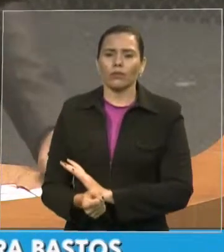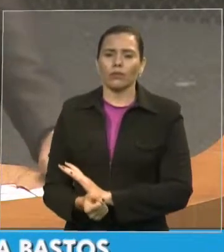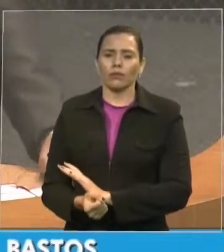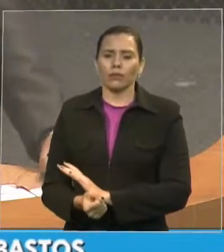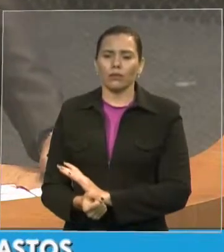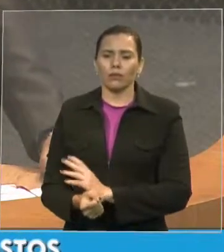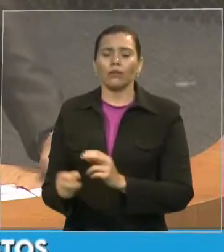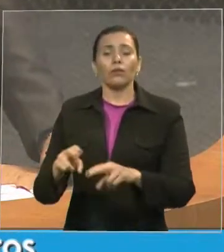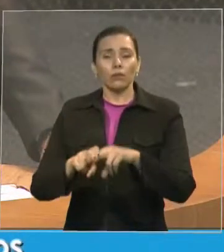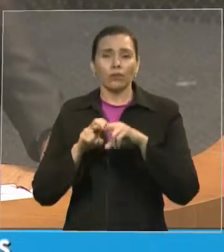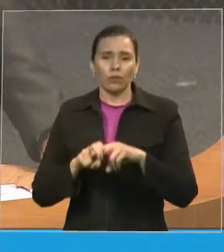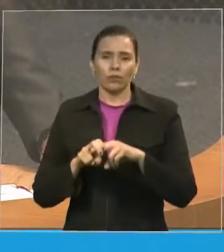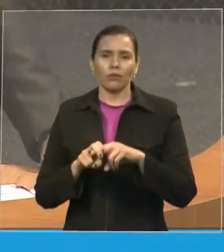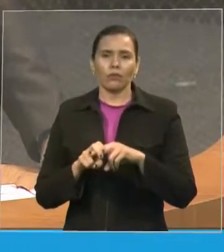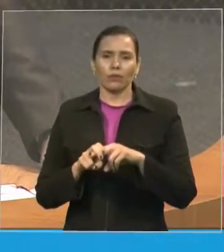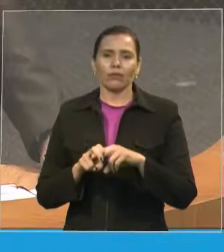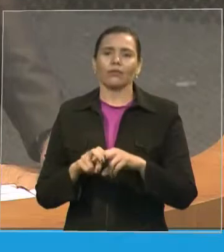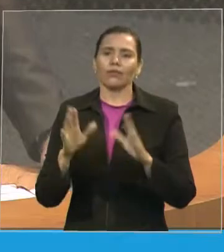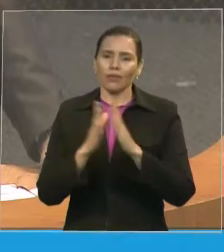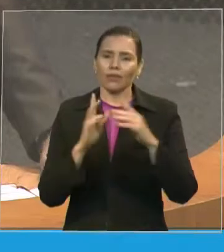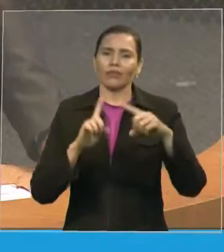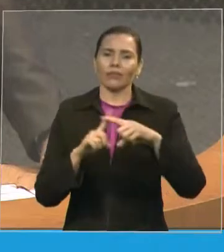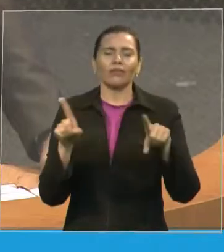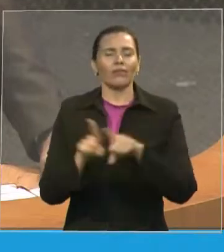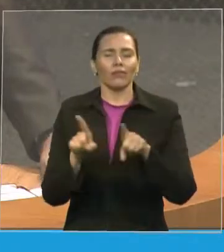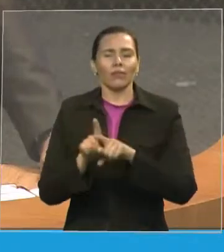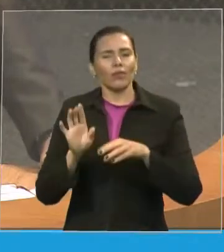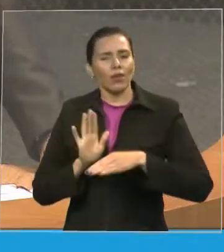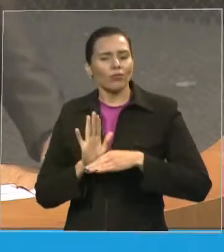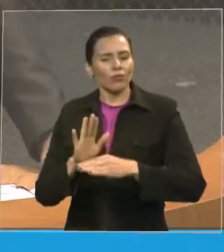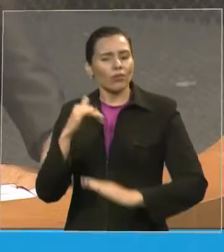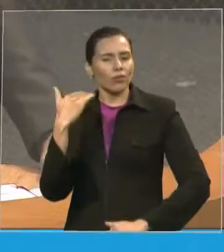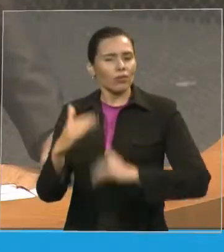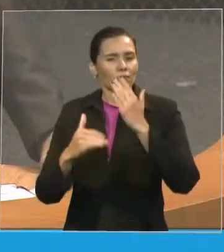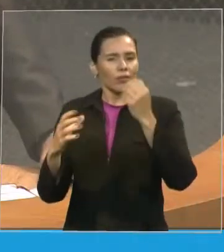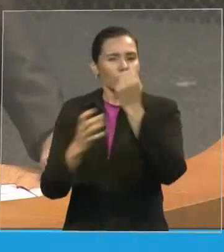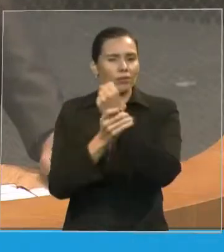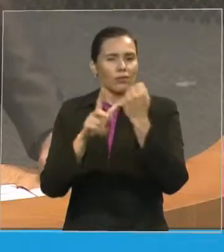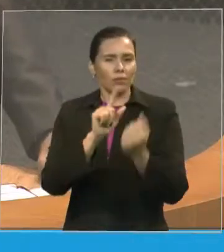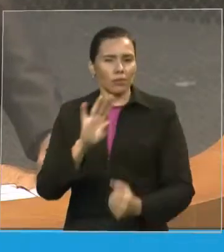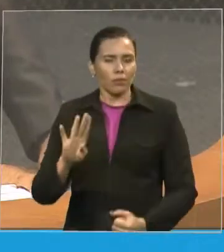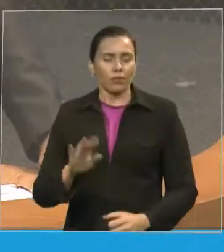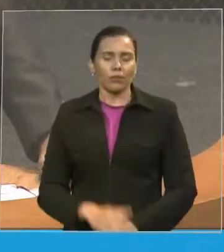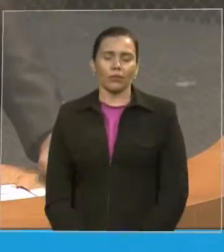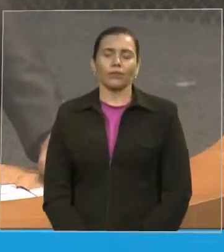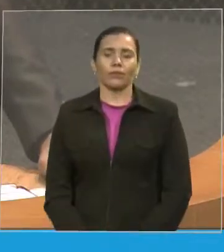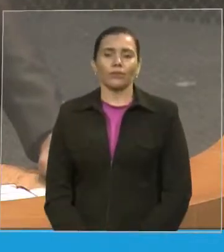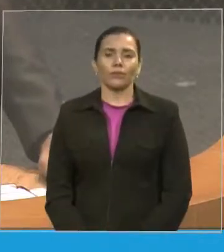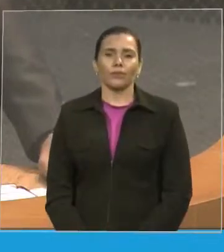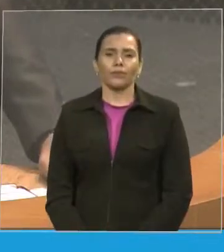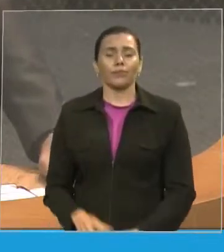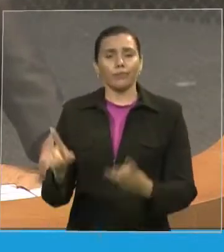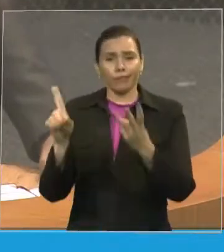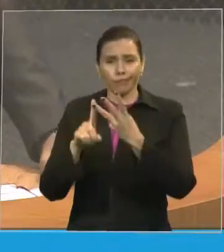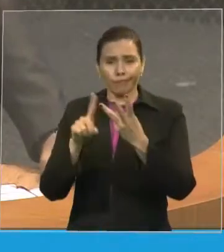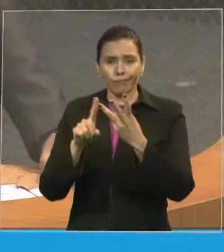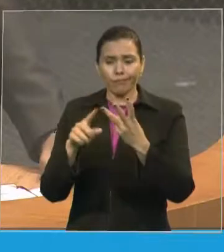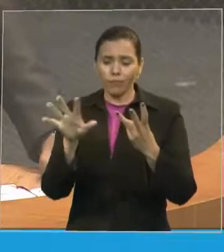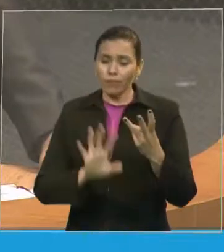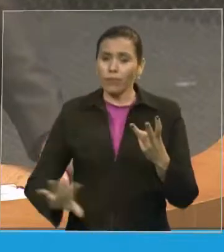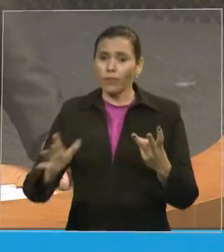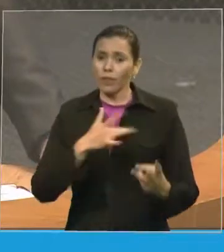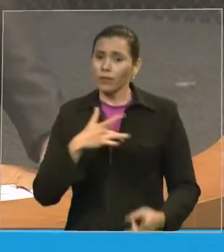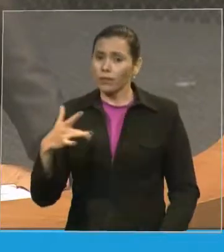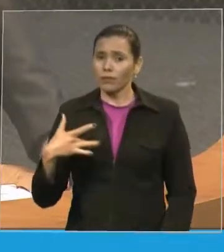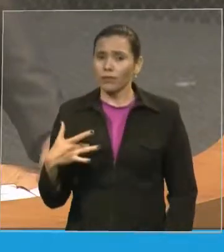a segurança pública. A saúde que é uma das mais importantes também. Aí você me diz, o que